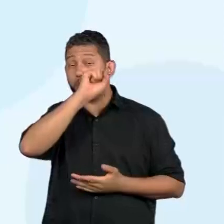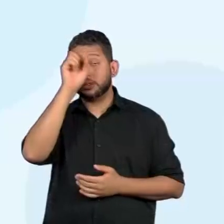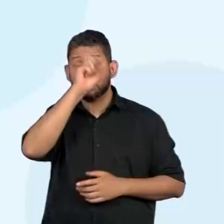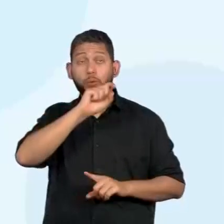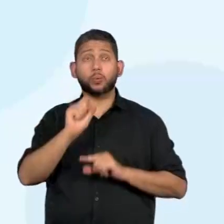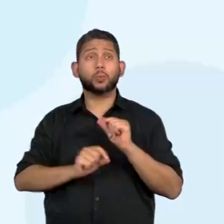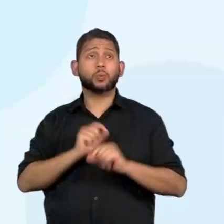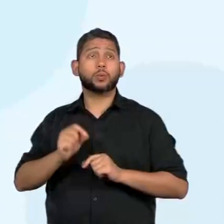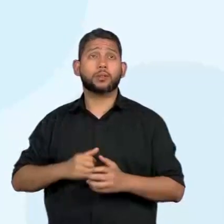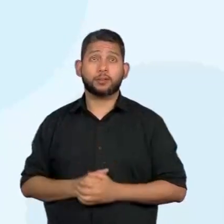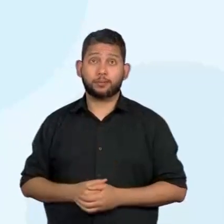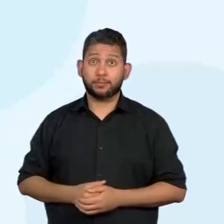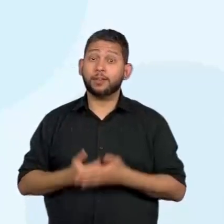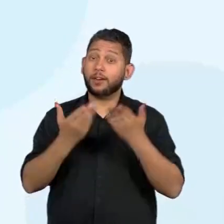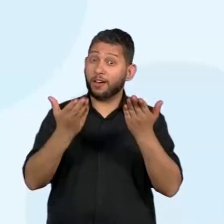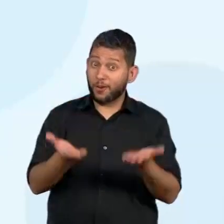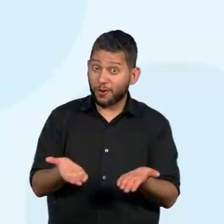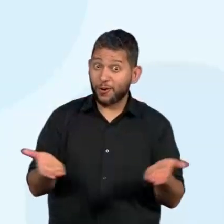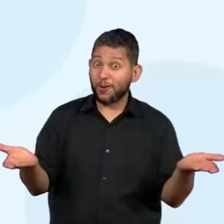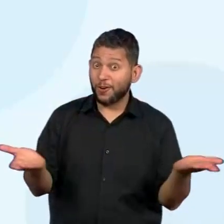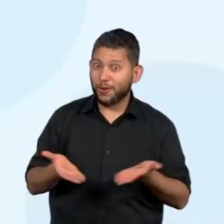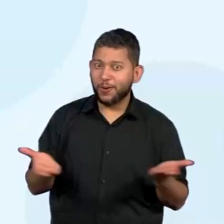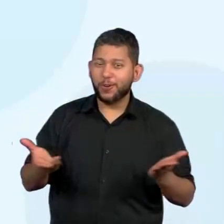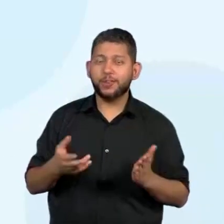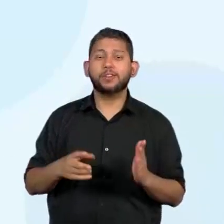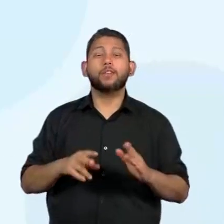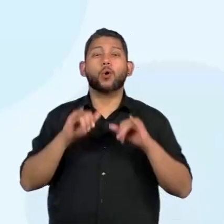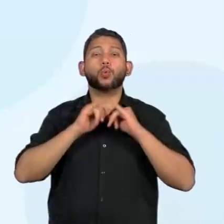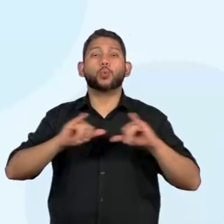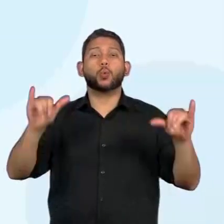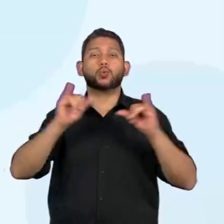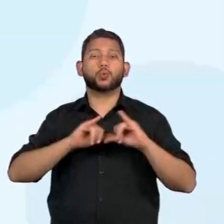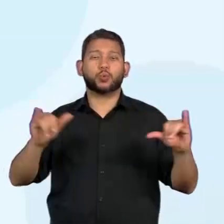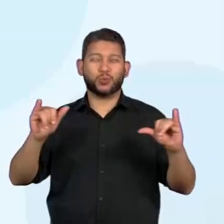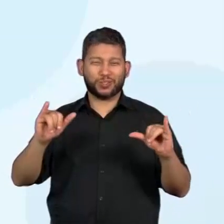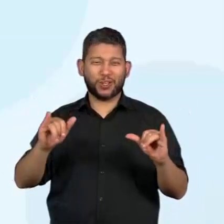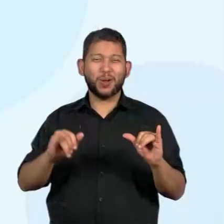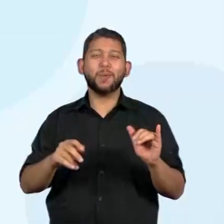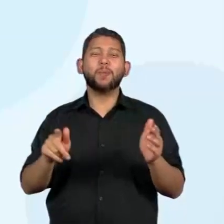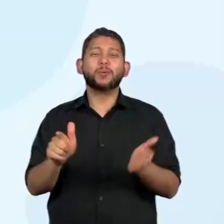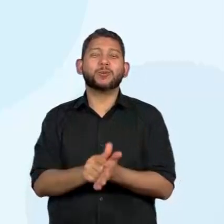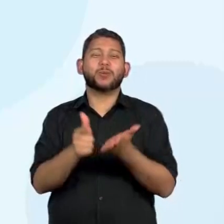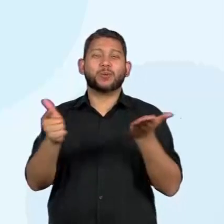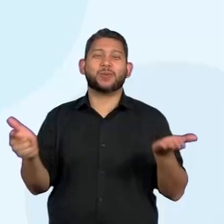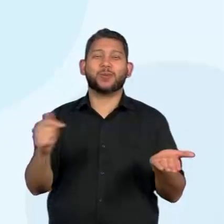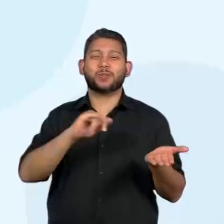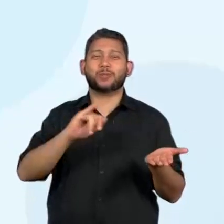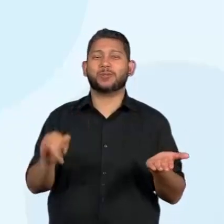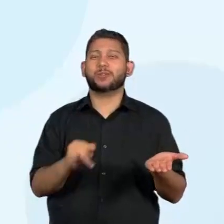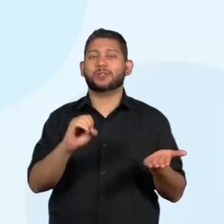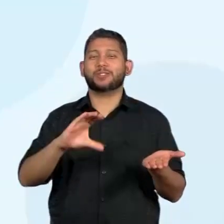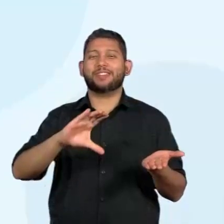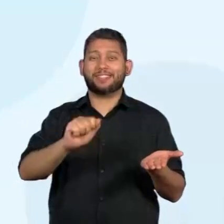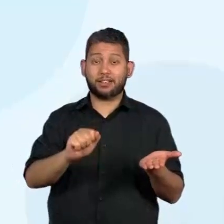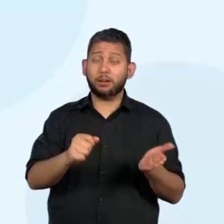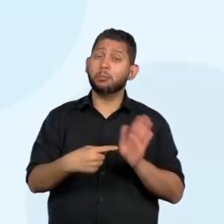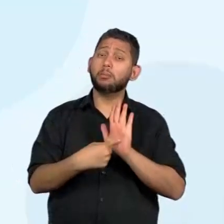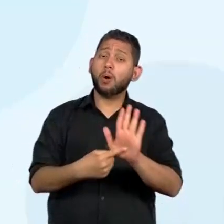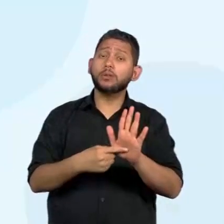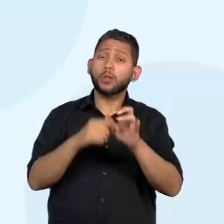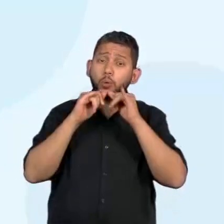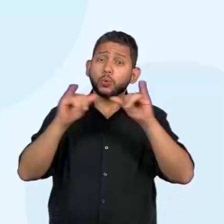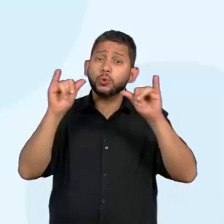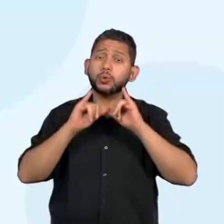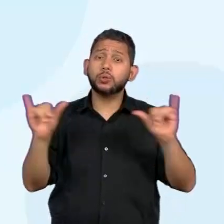Nesta aula, você e seus colegas vão ler uma notícia do jornal Joca e pensar sobre esse gênero textual. Bem